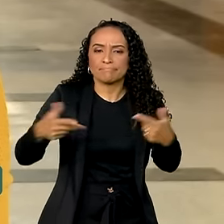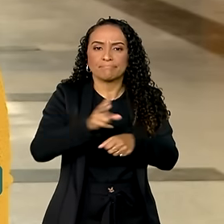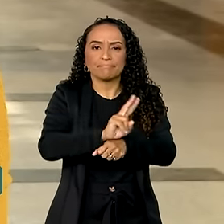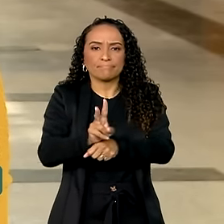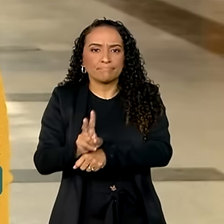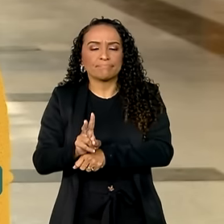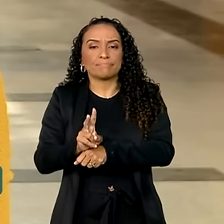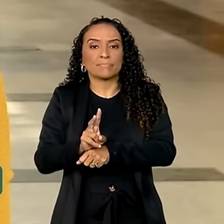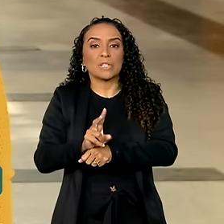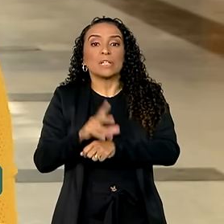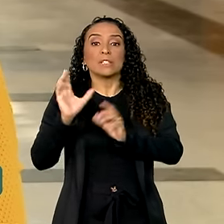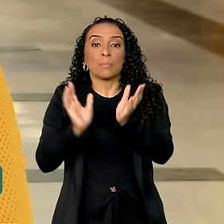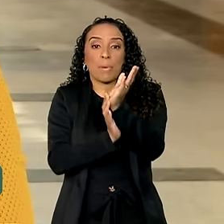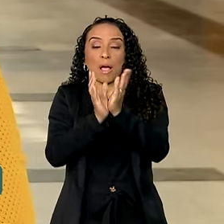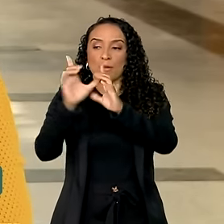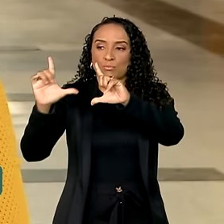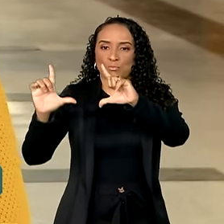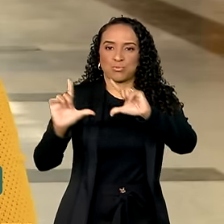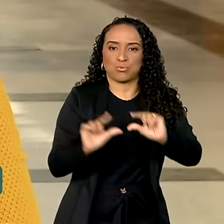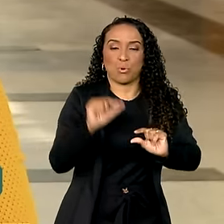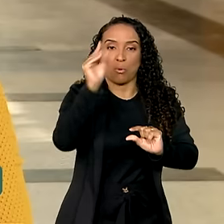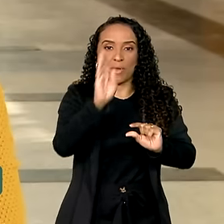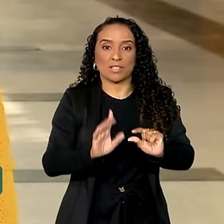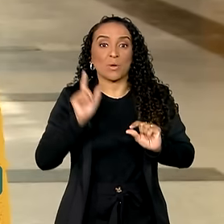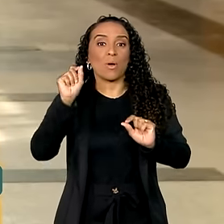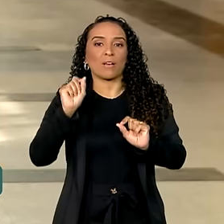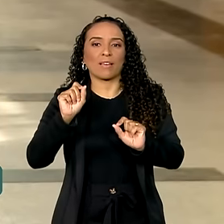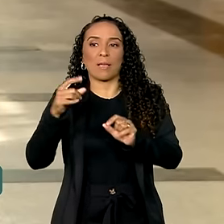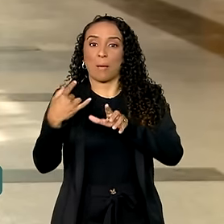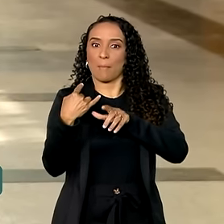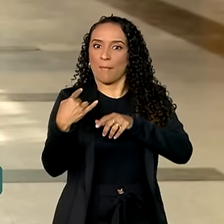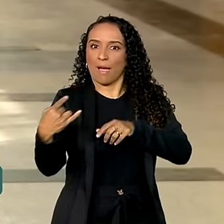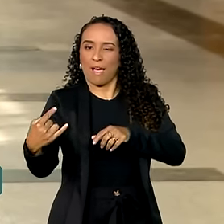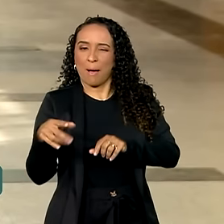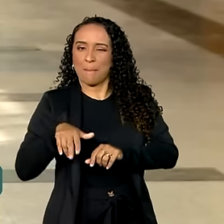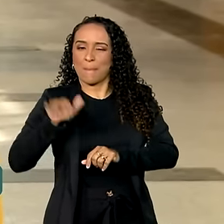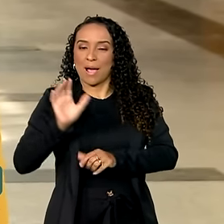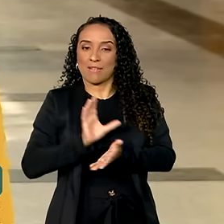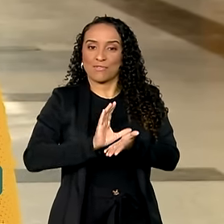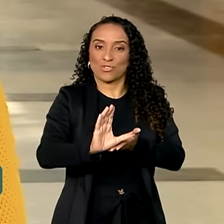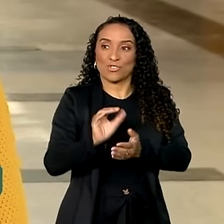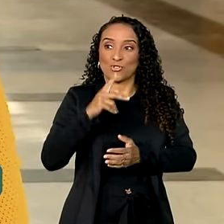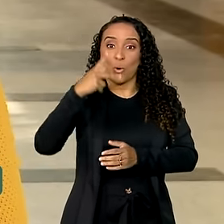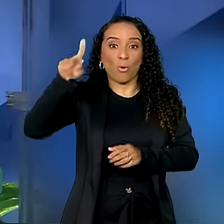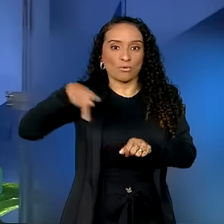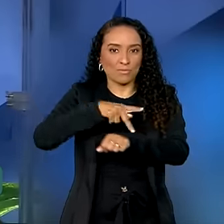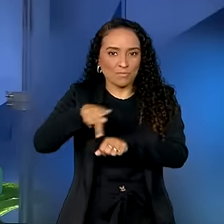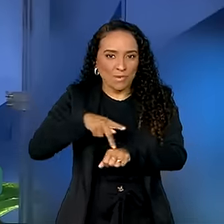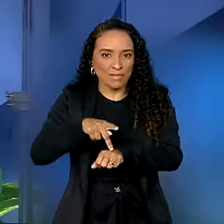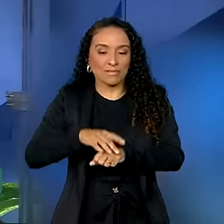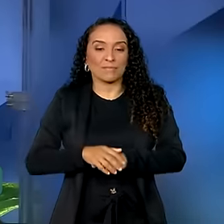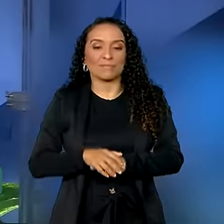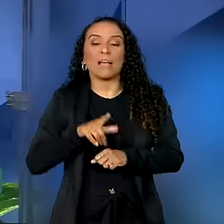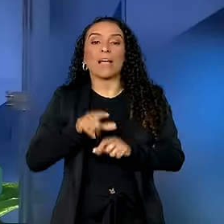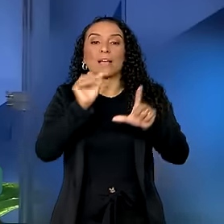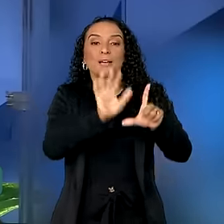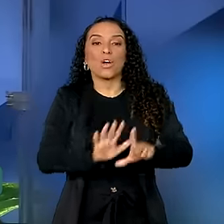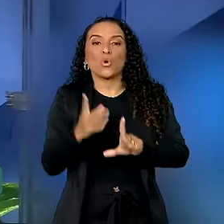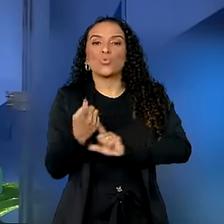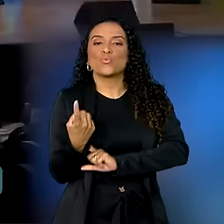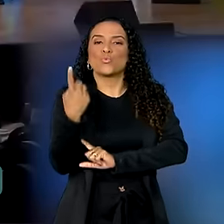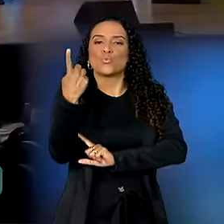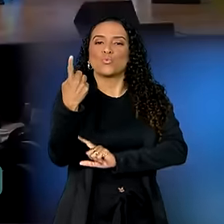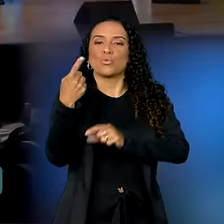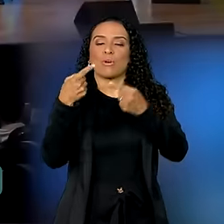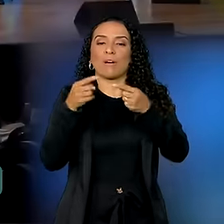desburocratizar esse processo, o Brasil se torna mais atrativo para os investimentos estrangeiros. É um portal único, uma